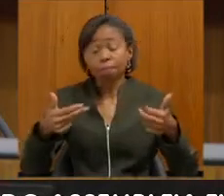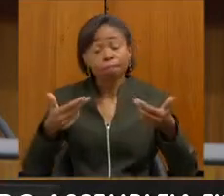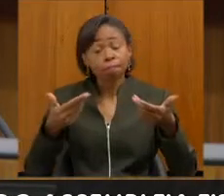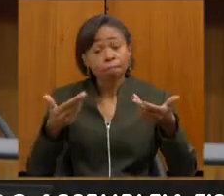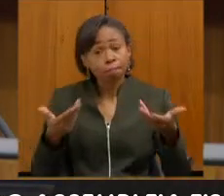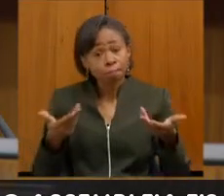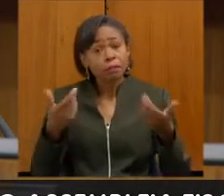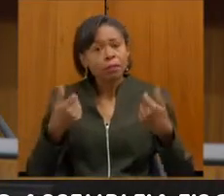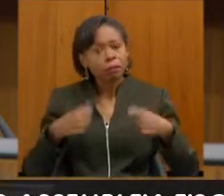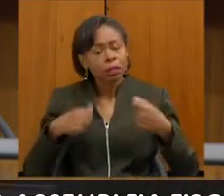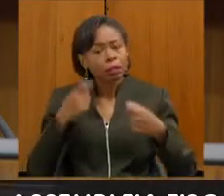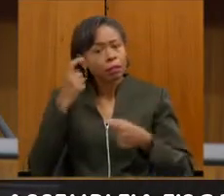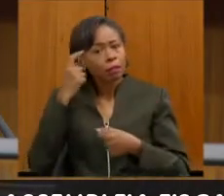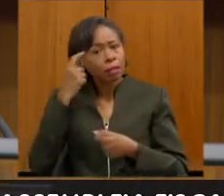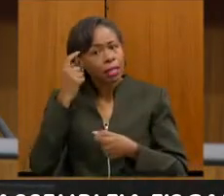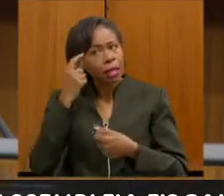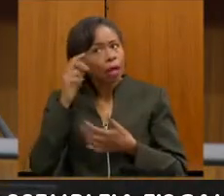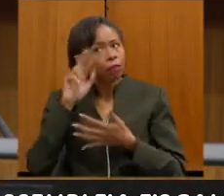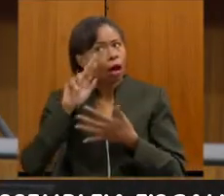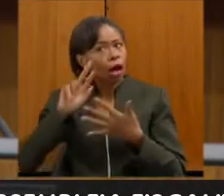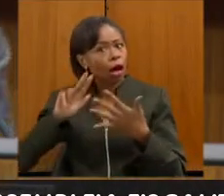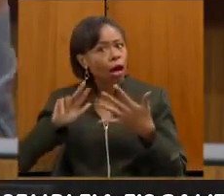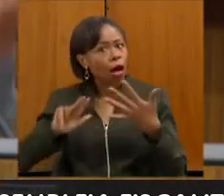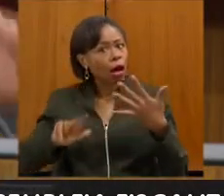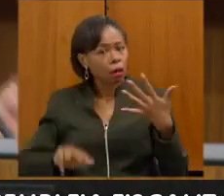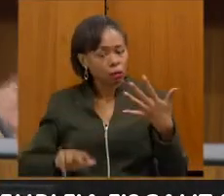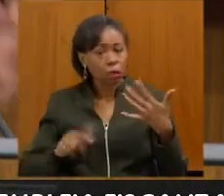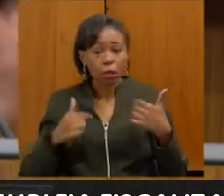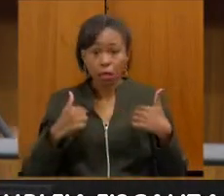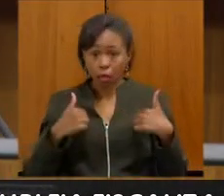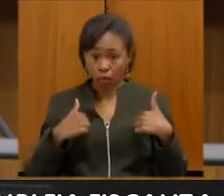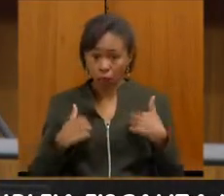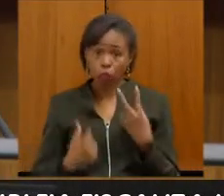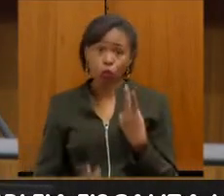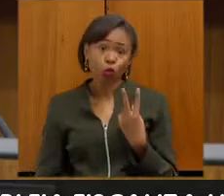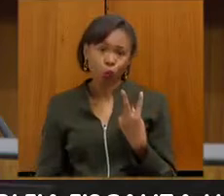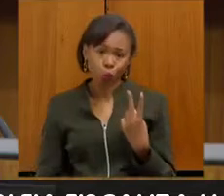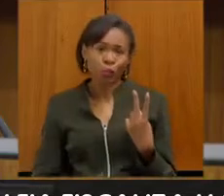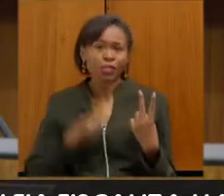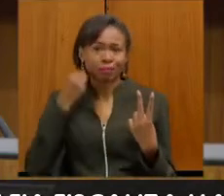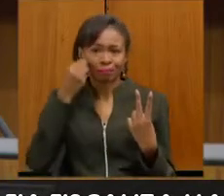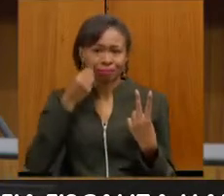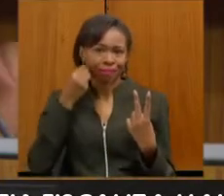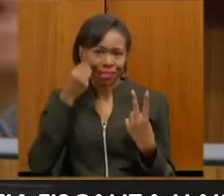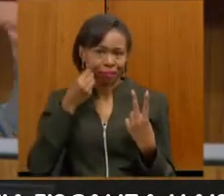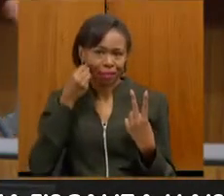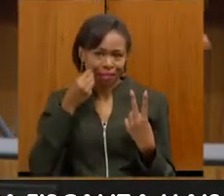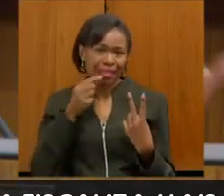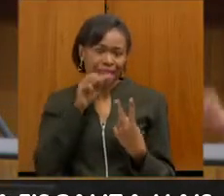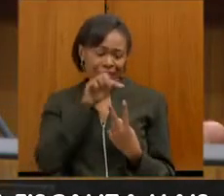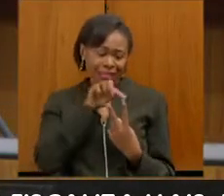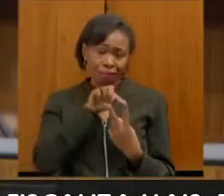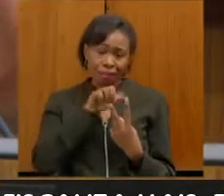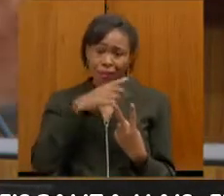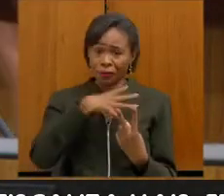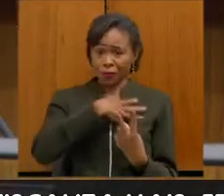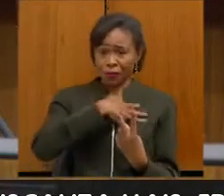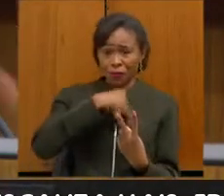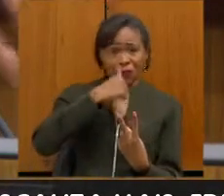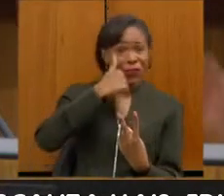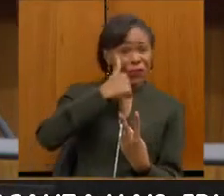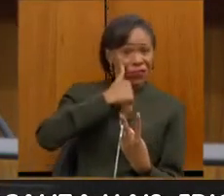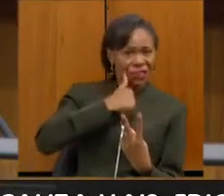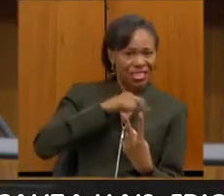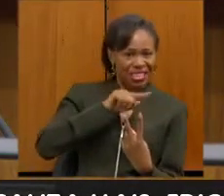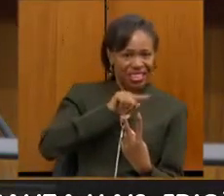causas. Eu estou pegando o meu exemplo, porque eu tenho dois lados, duas vertentes. Uma que está feliz,